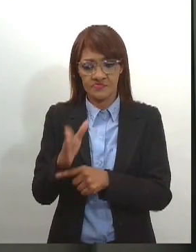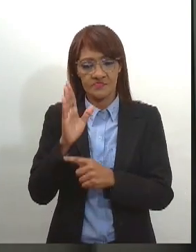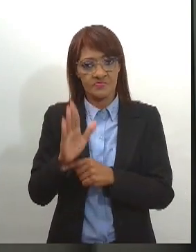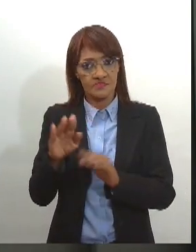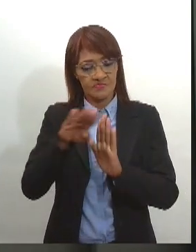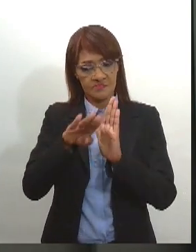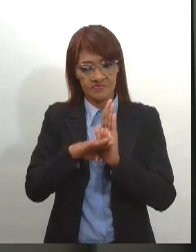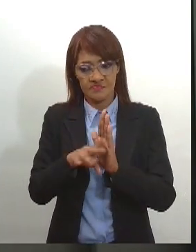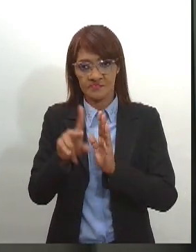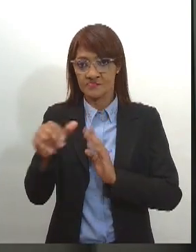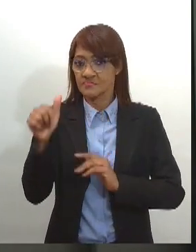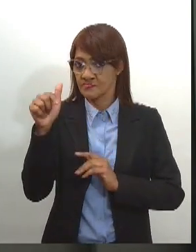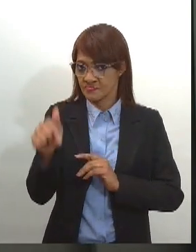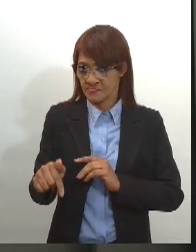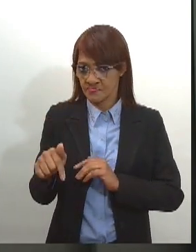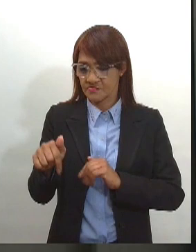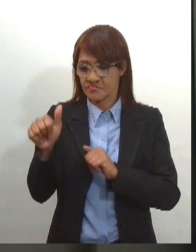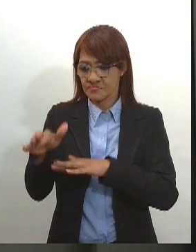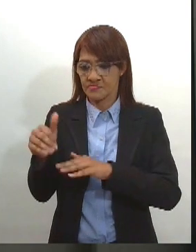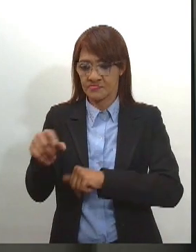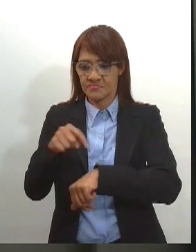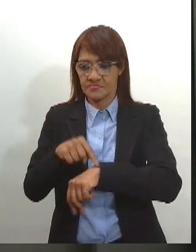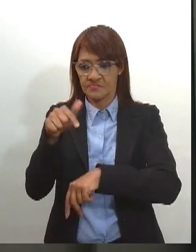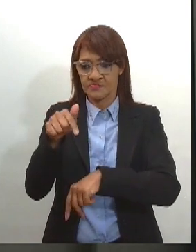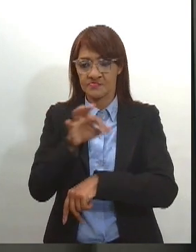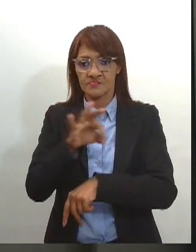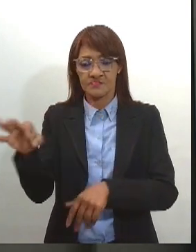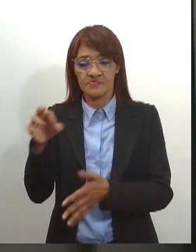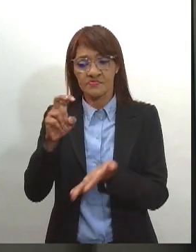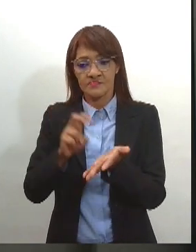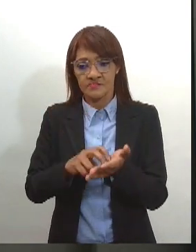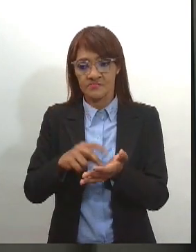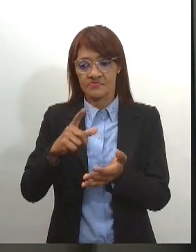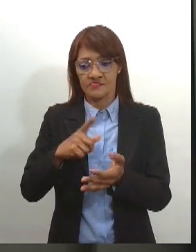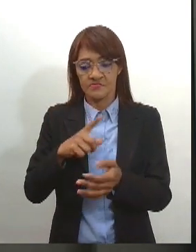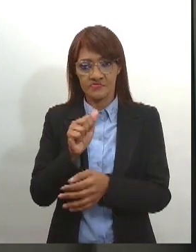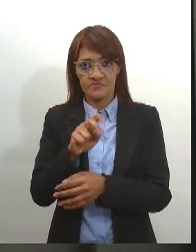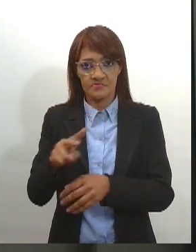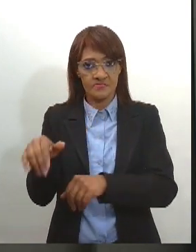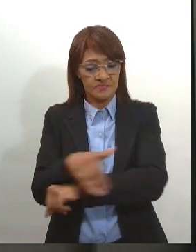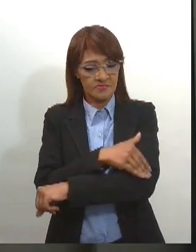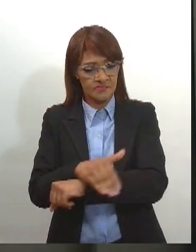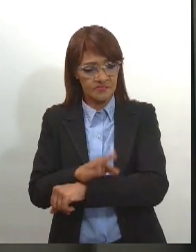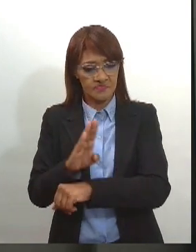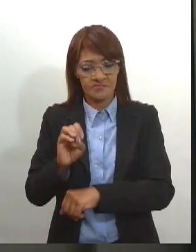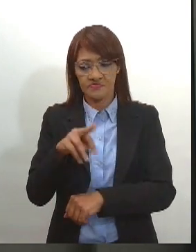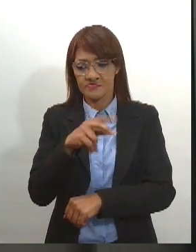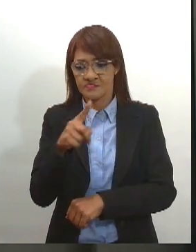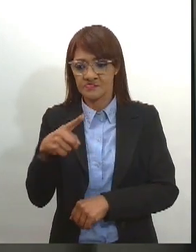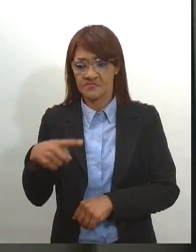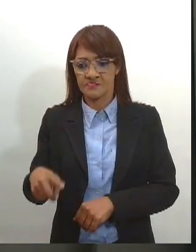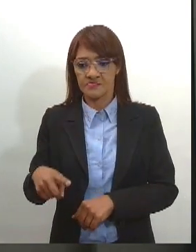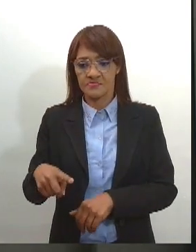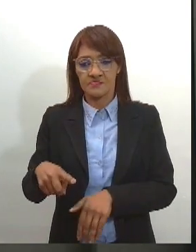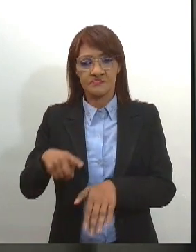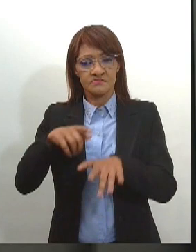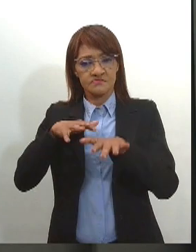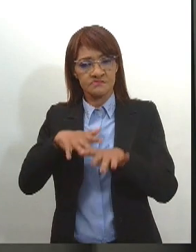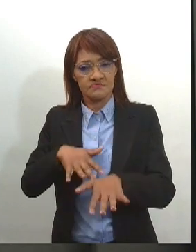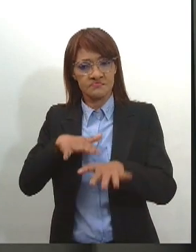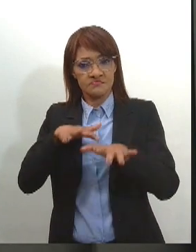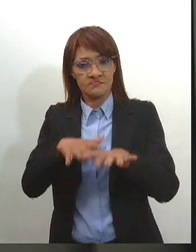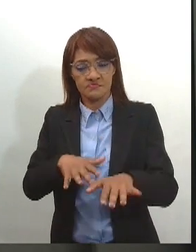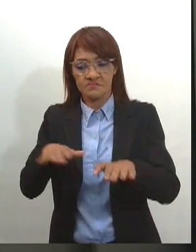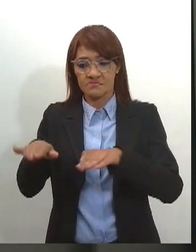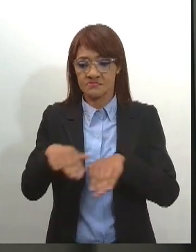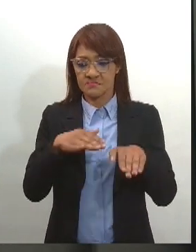setembro, a partir das 7 da manhã, acontecerá na Avenida Barão de Maruim, o tradicional desfile, que este ano será realizado